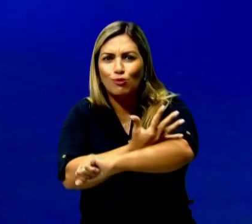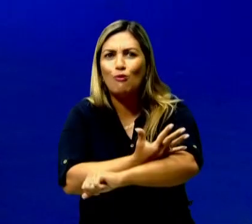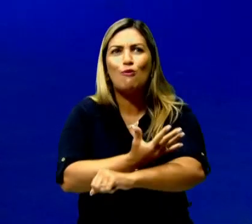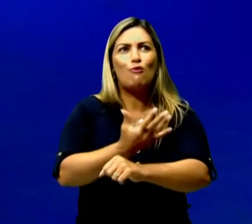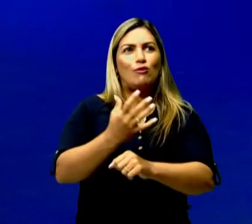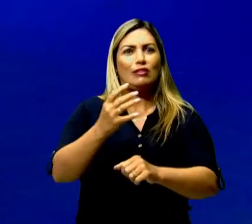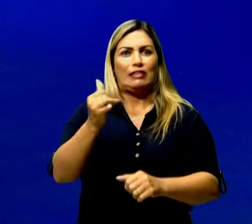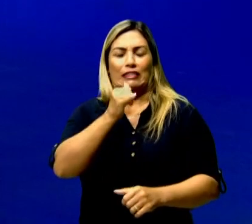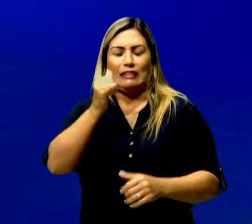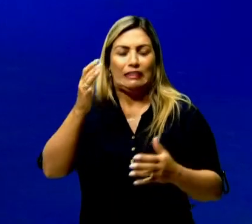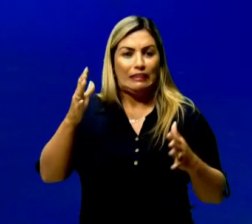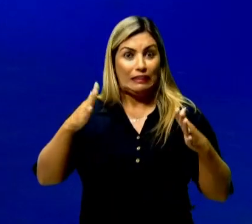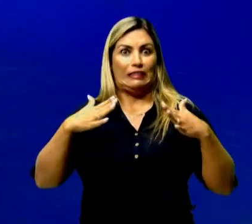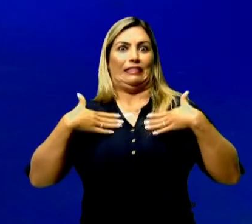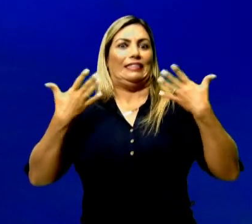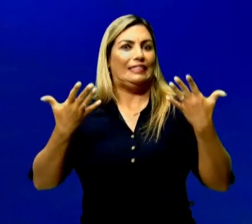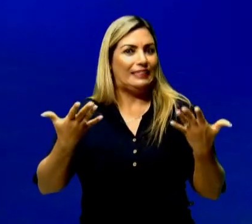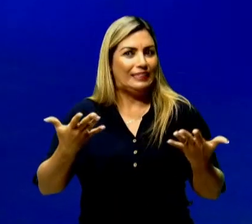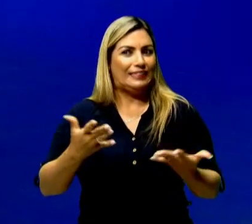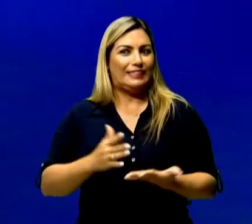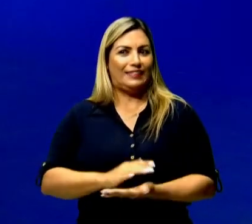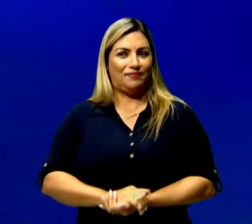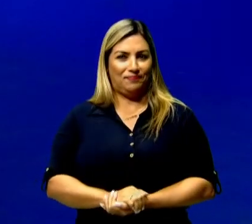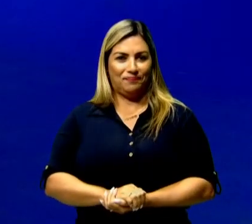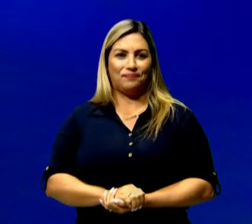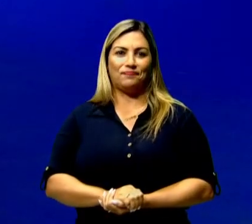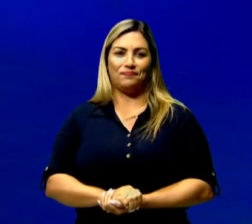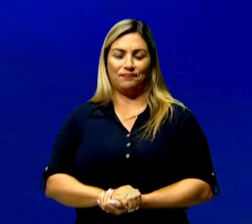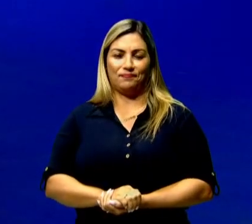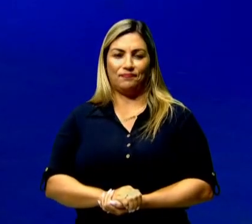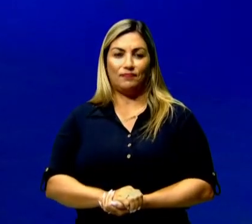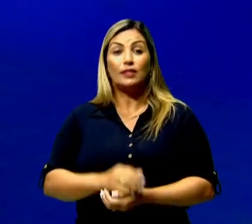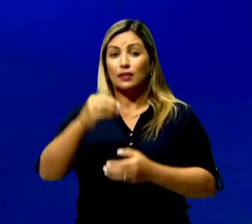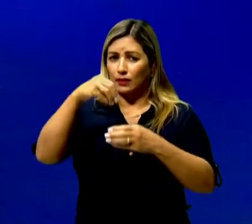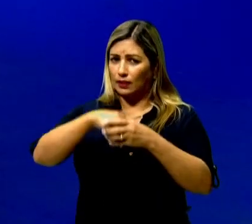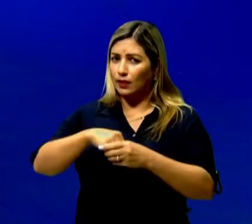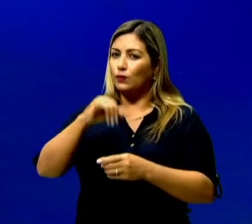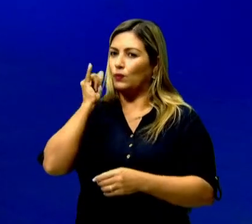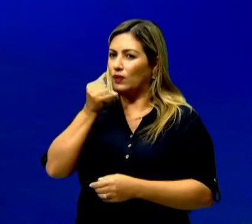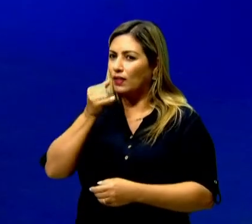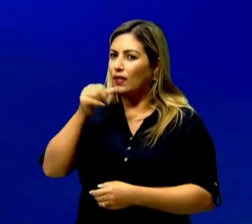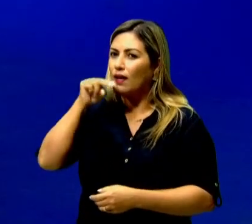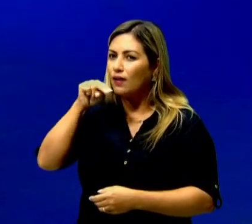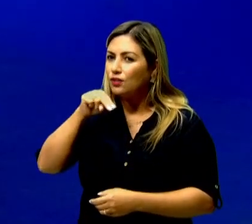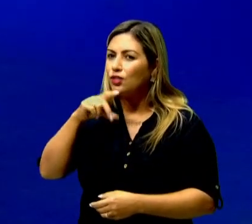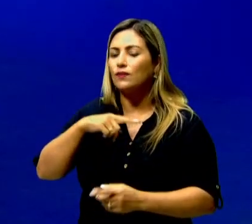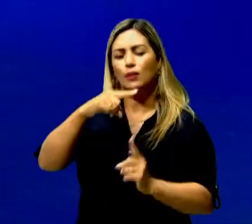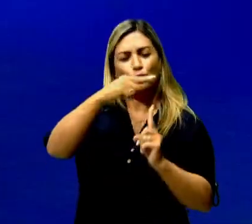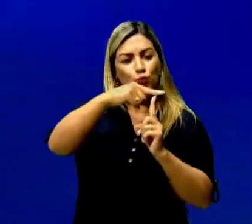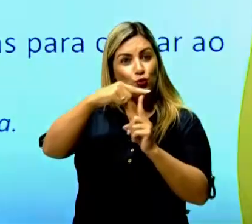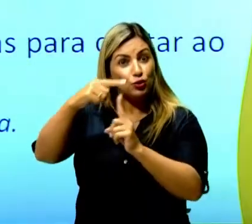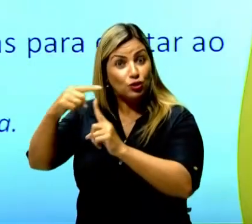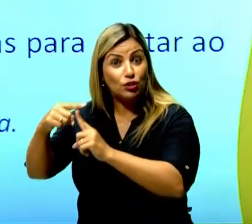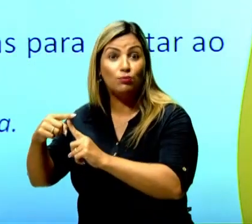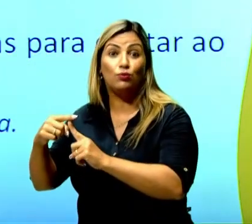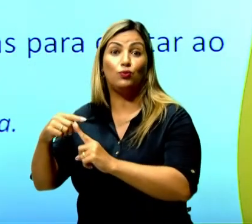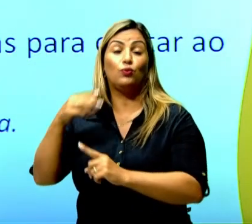emoção, de choque, de espanto, tá? E dentro da narrativa, gente tem essas tipologias